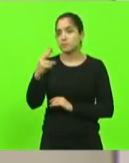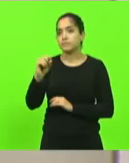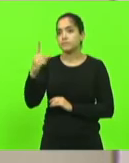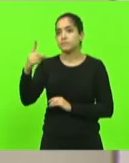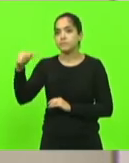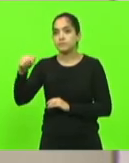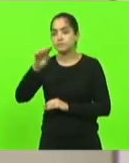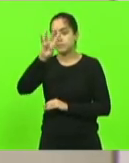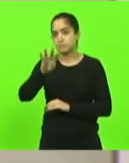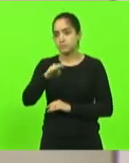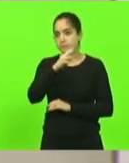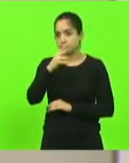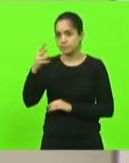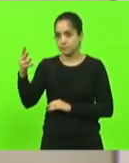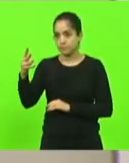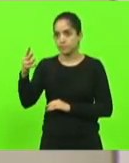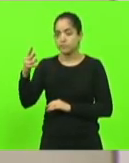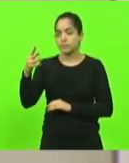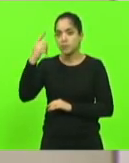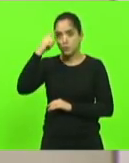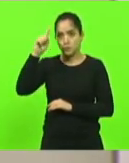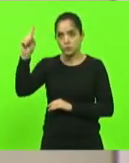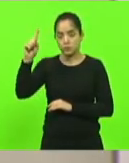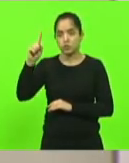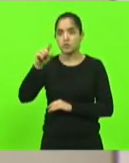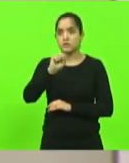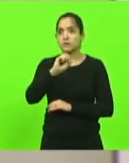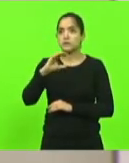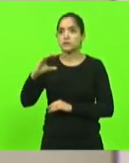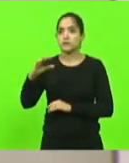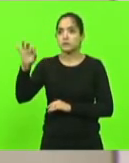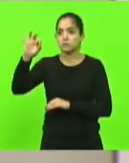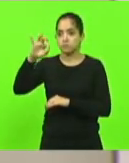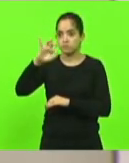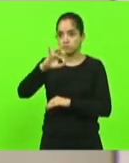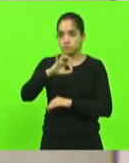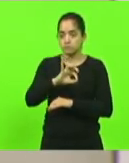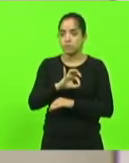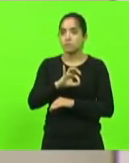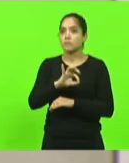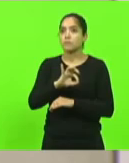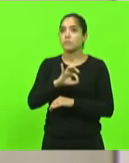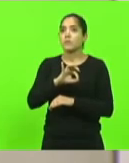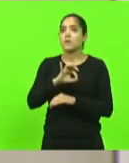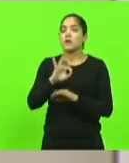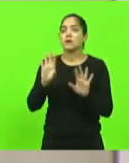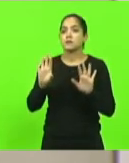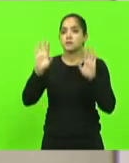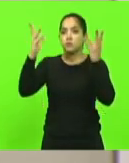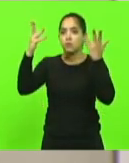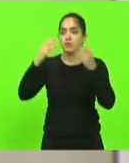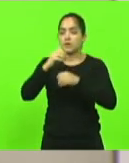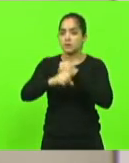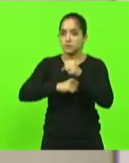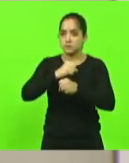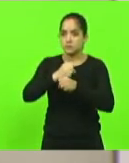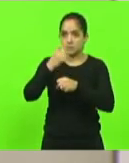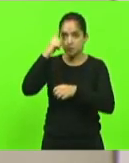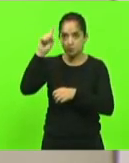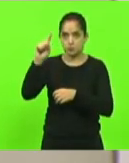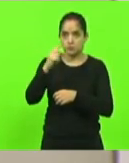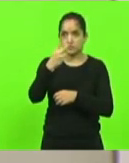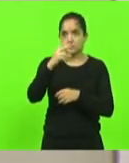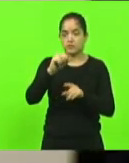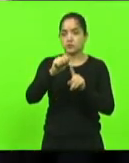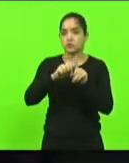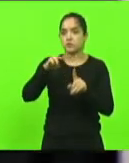oficial do Estado o dia catarinense da abelha a ser comemorado anualmente em 20 de maio com emenda